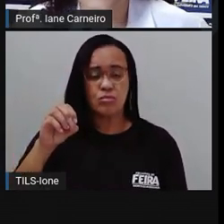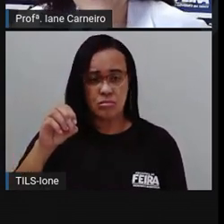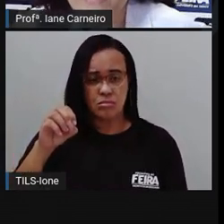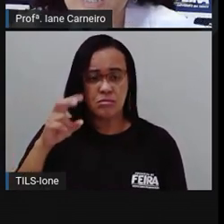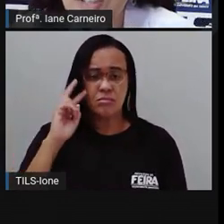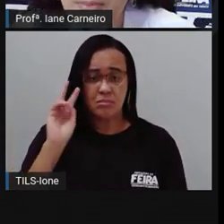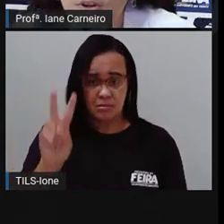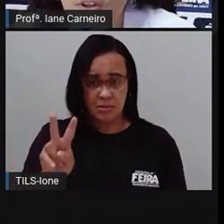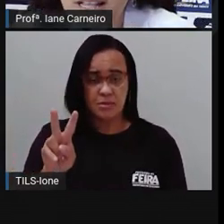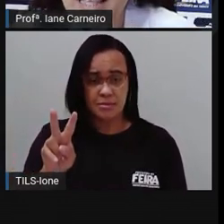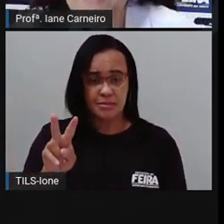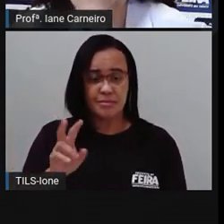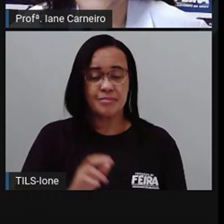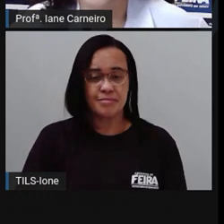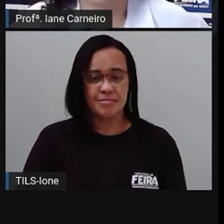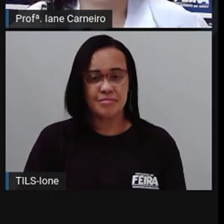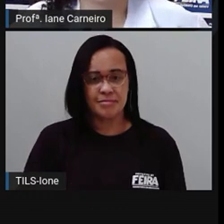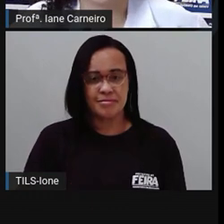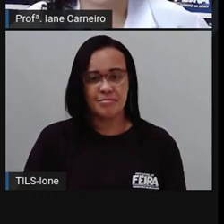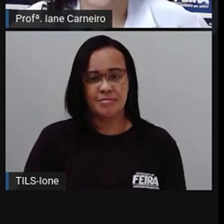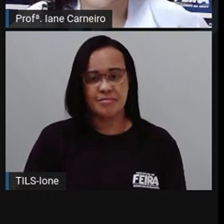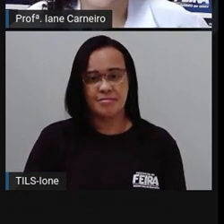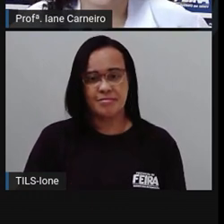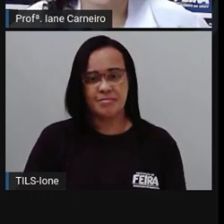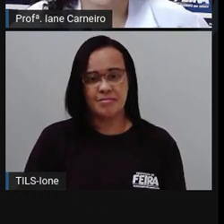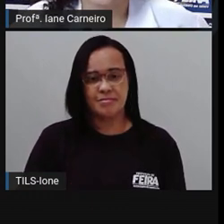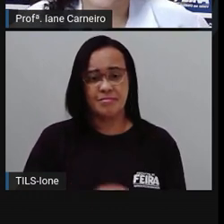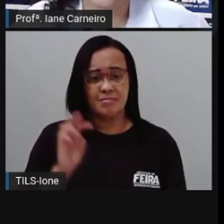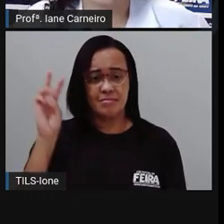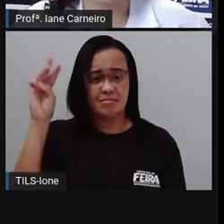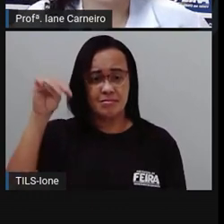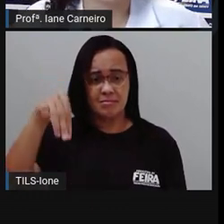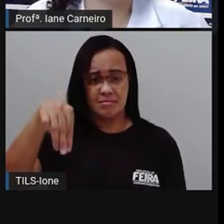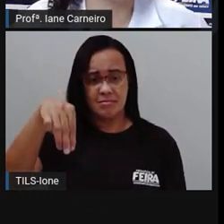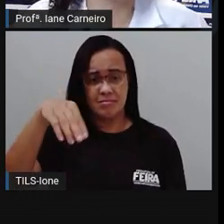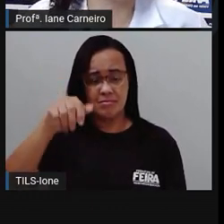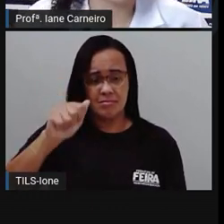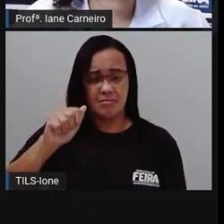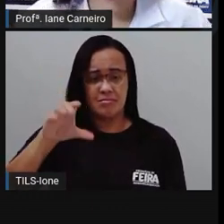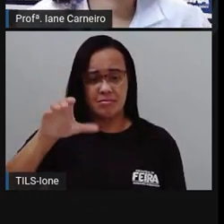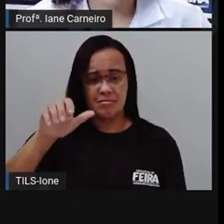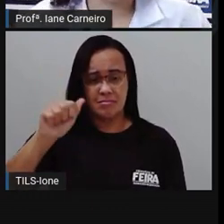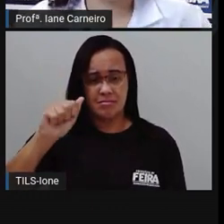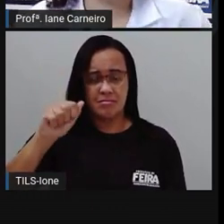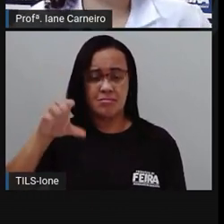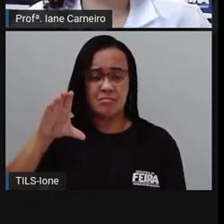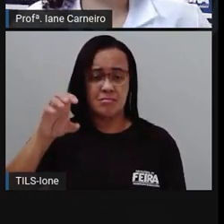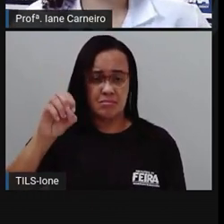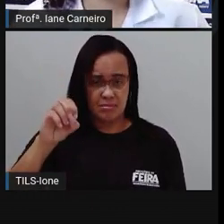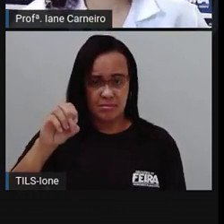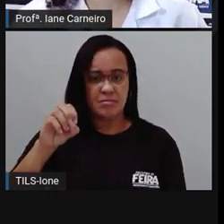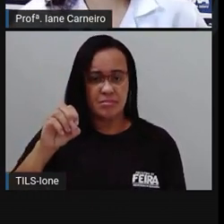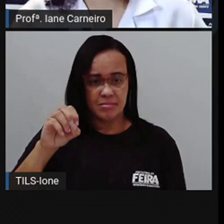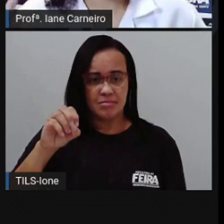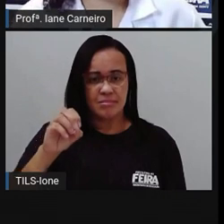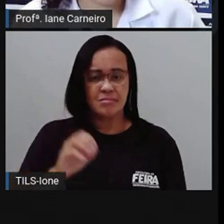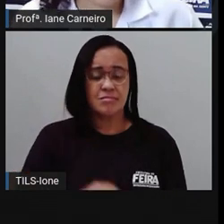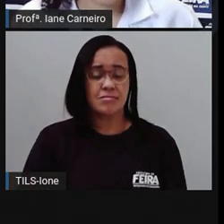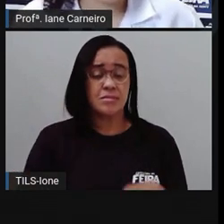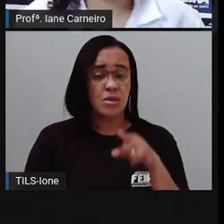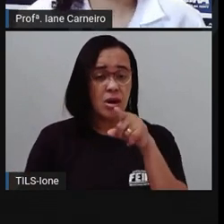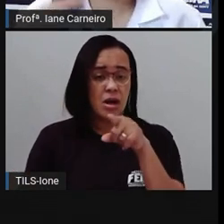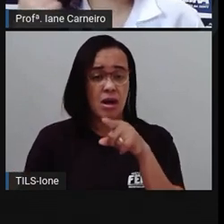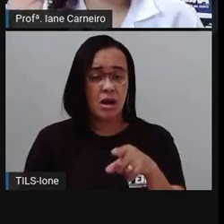certo? Deixa a Pró colocar aqui para vocês verem, ma-ca-co, tá joia? E aí, ó, o